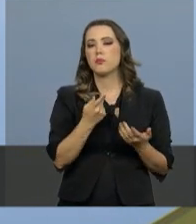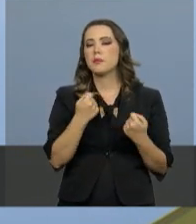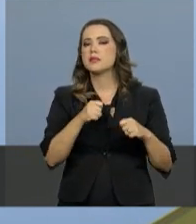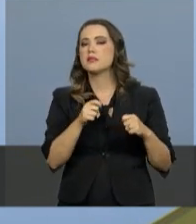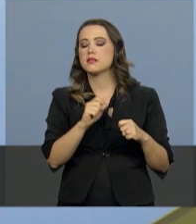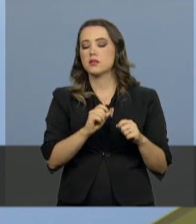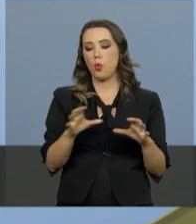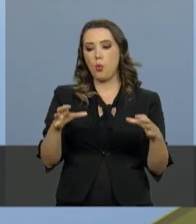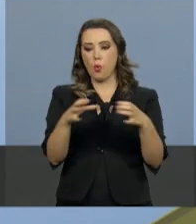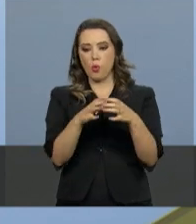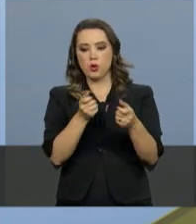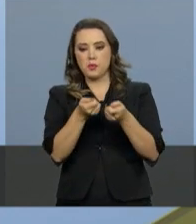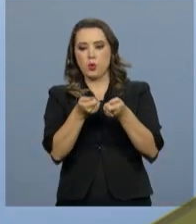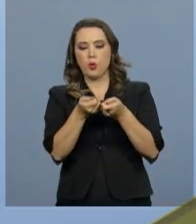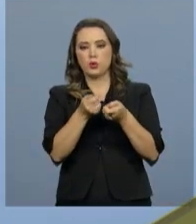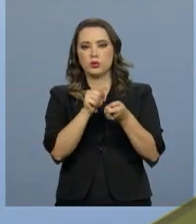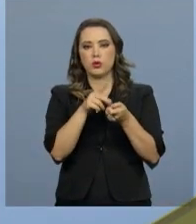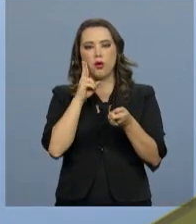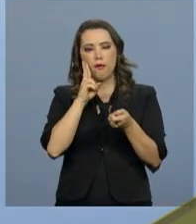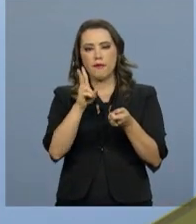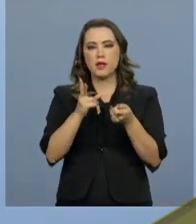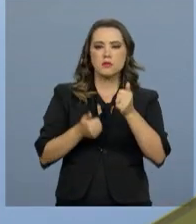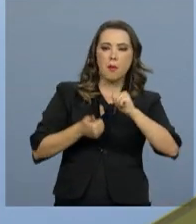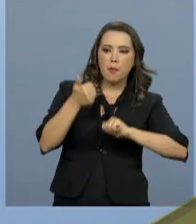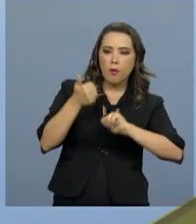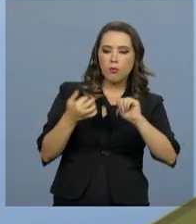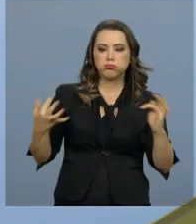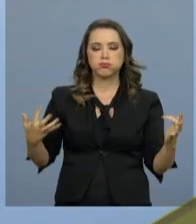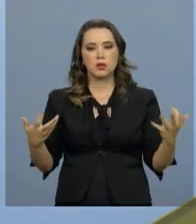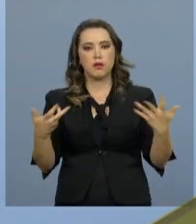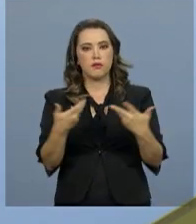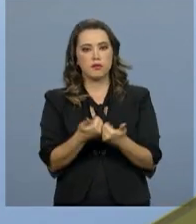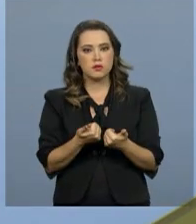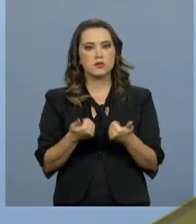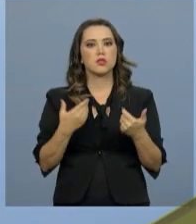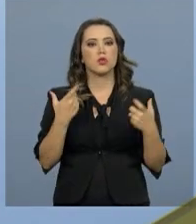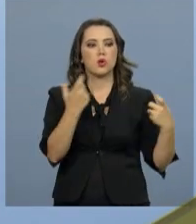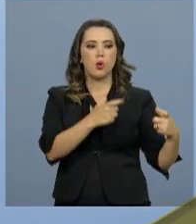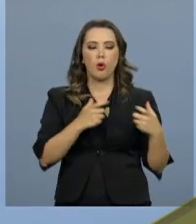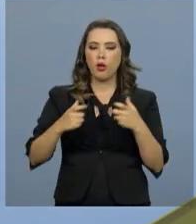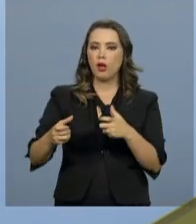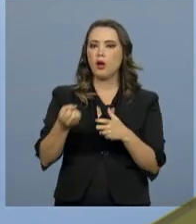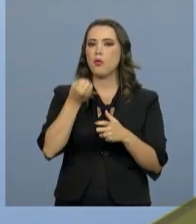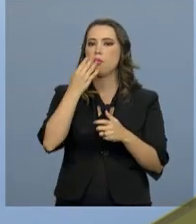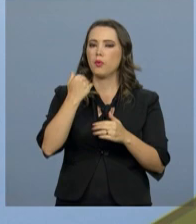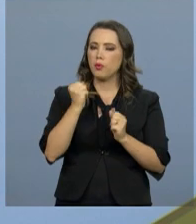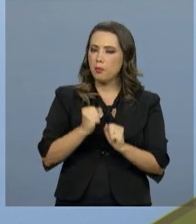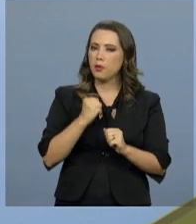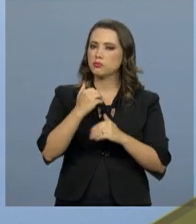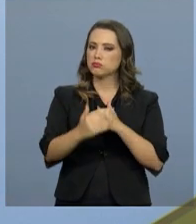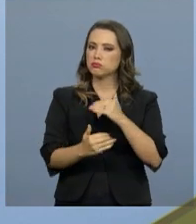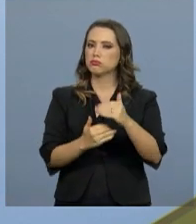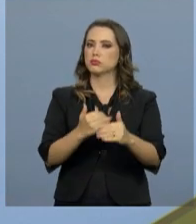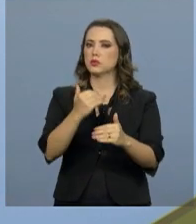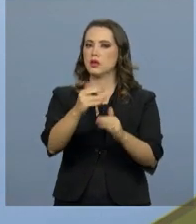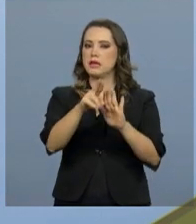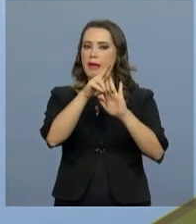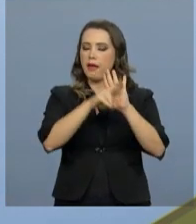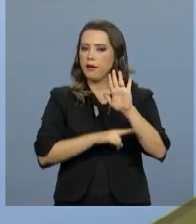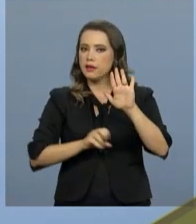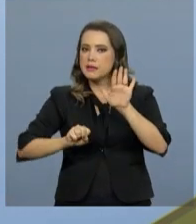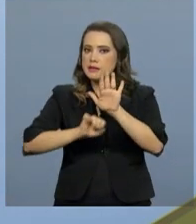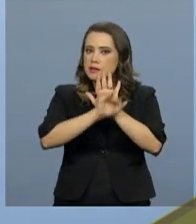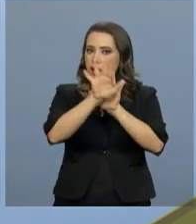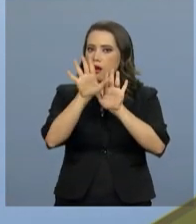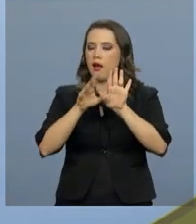eficiência, construir e promover ambiente competitivo, ambiente sustentável, com regras claras,